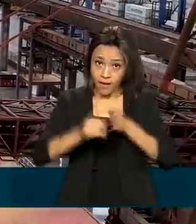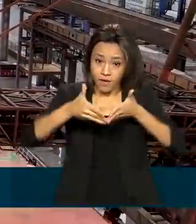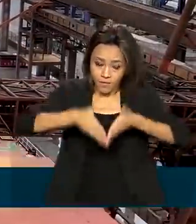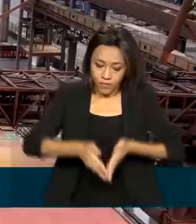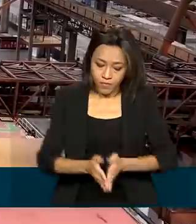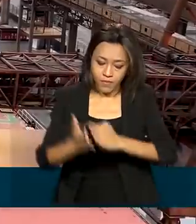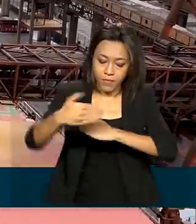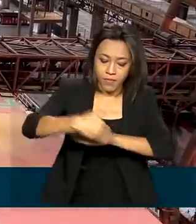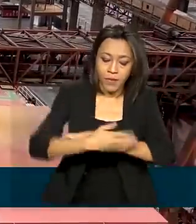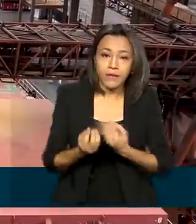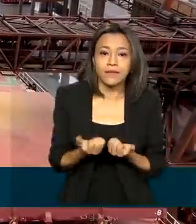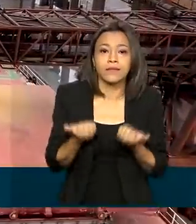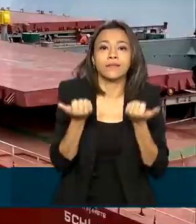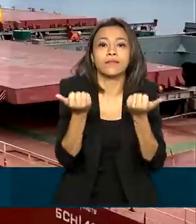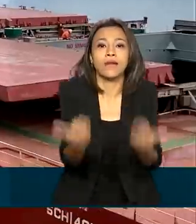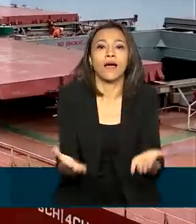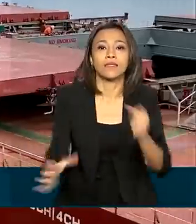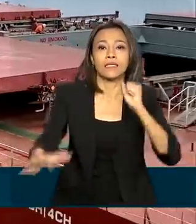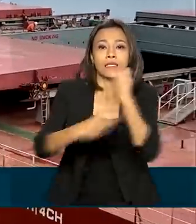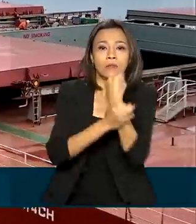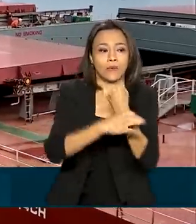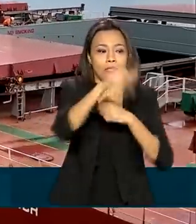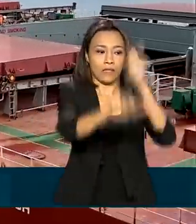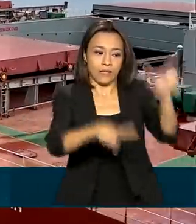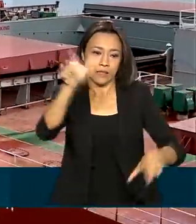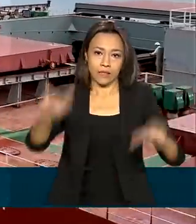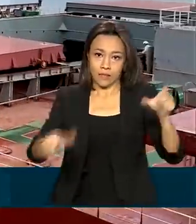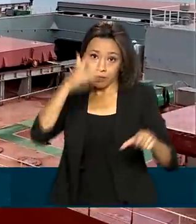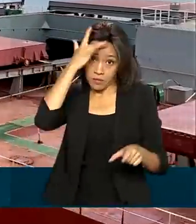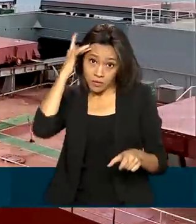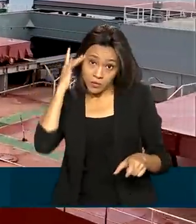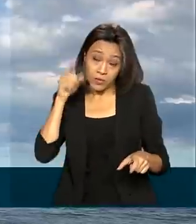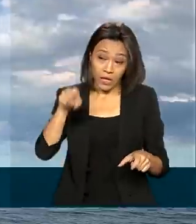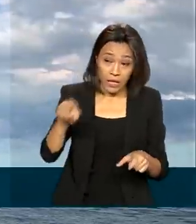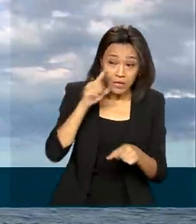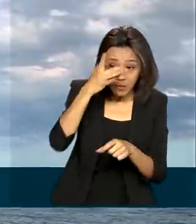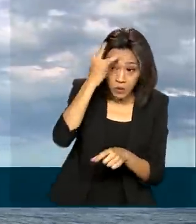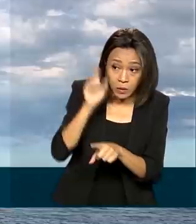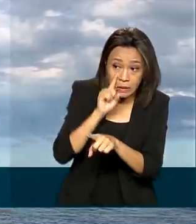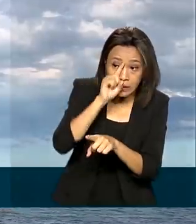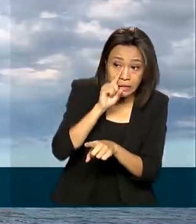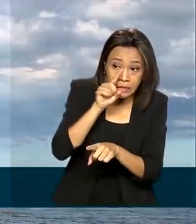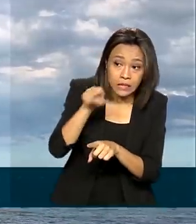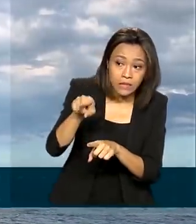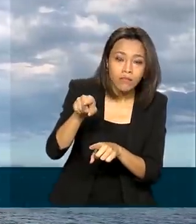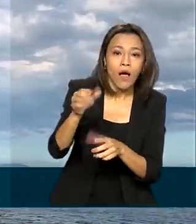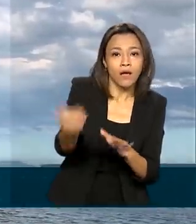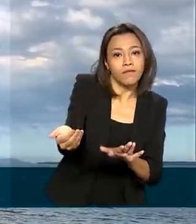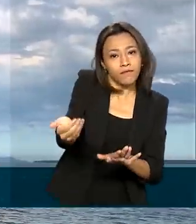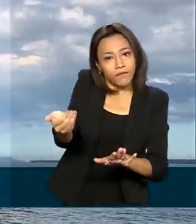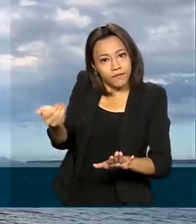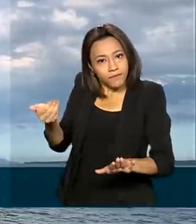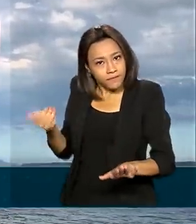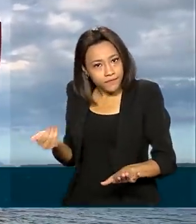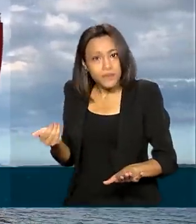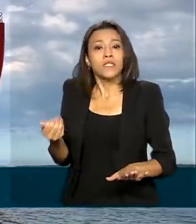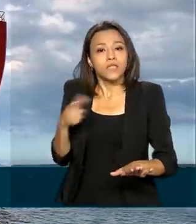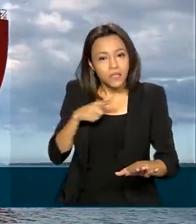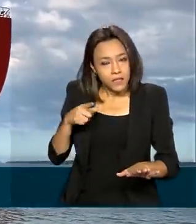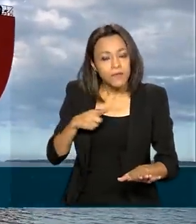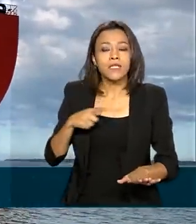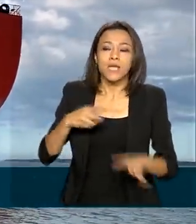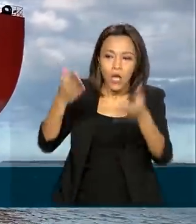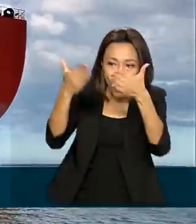segurança aos trabalhadores, afastando aqueles em situação de risco, com o direito de receber indenização